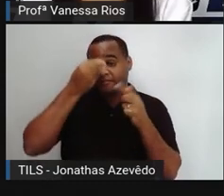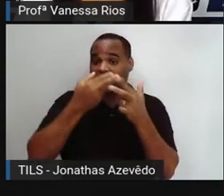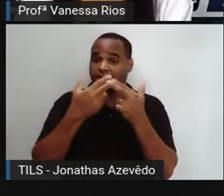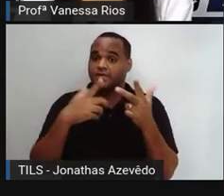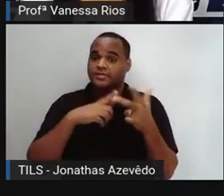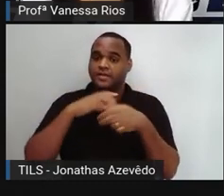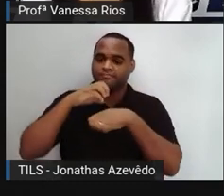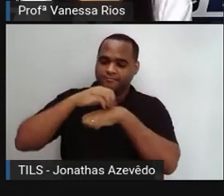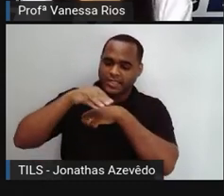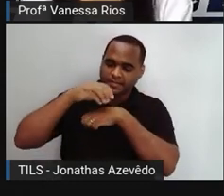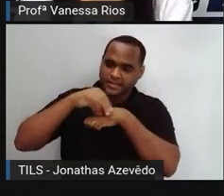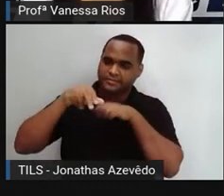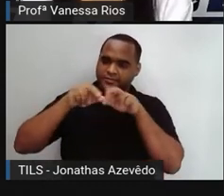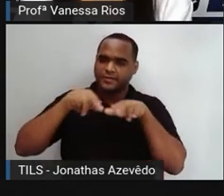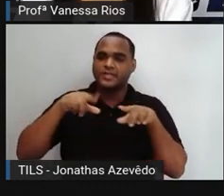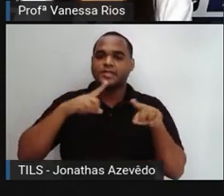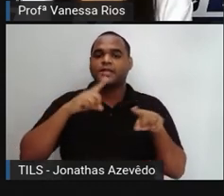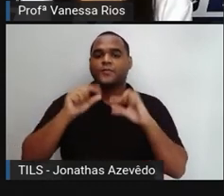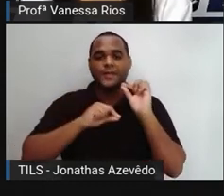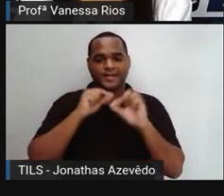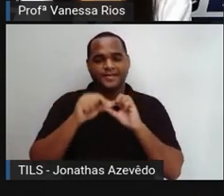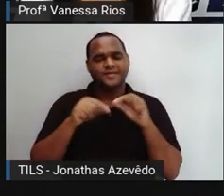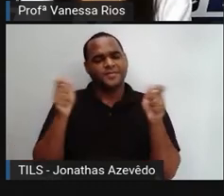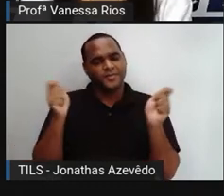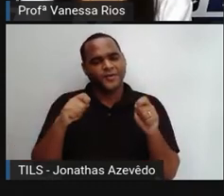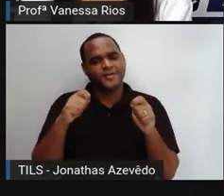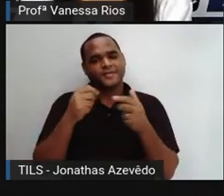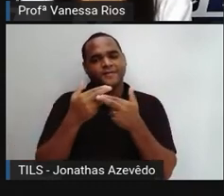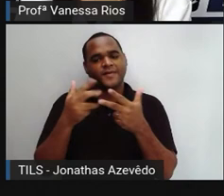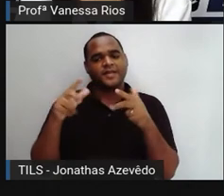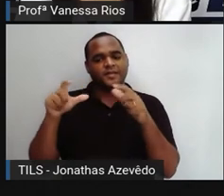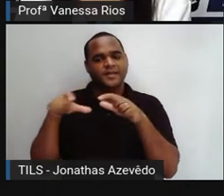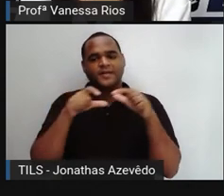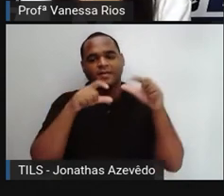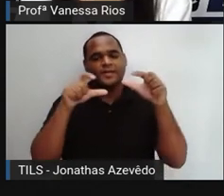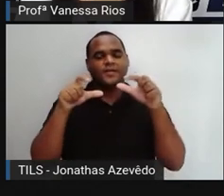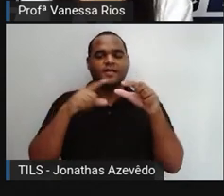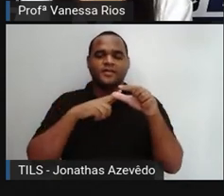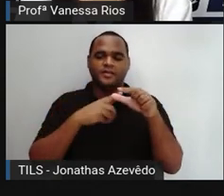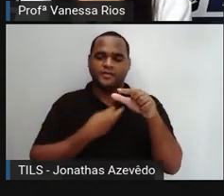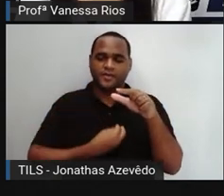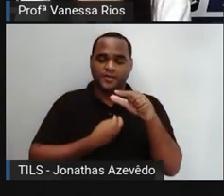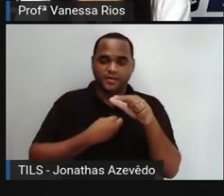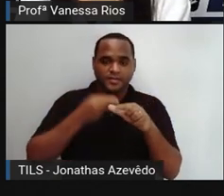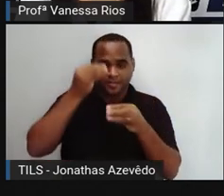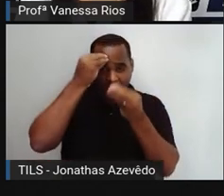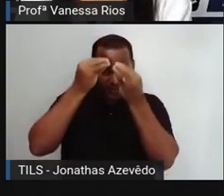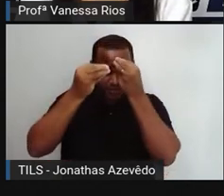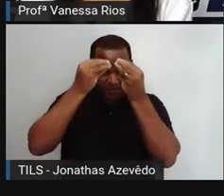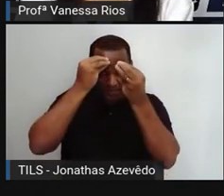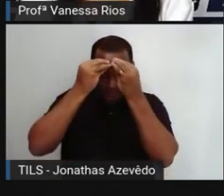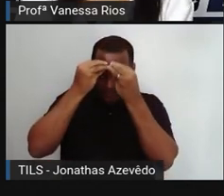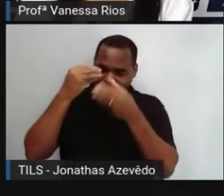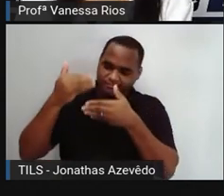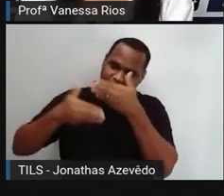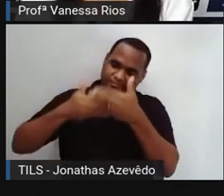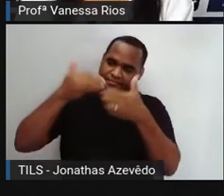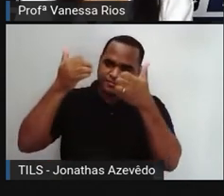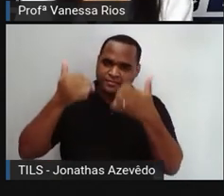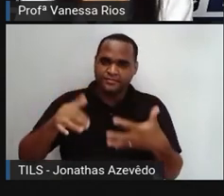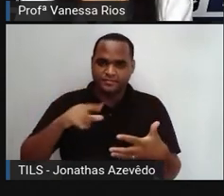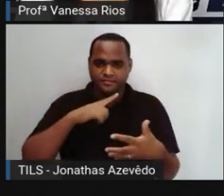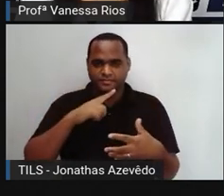informações, e através disso é possível que todos esses registros passem de geração a geração.